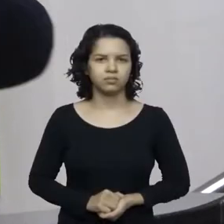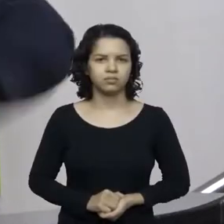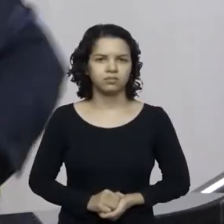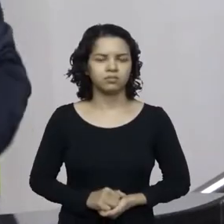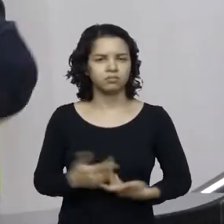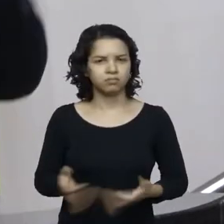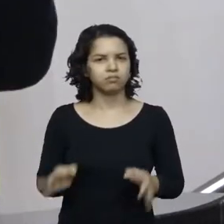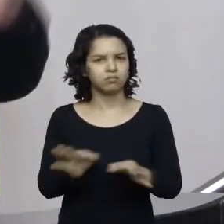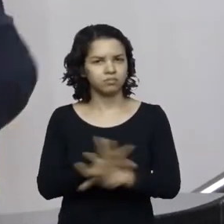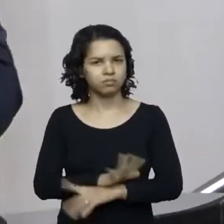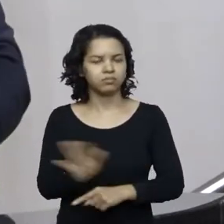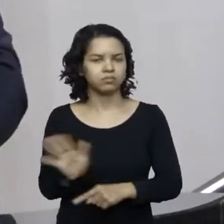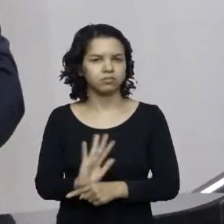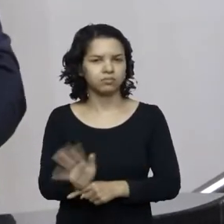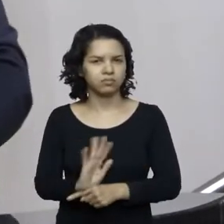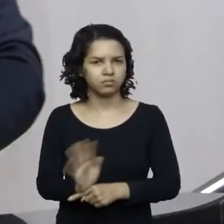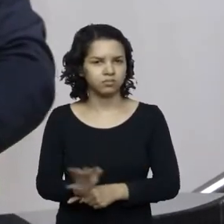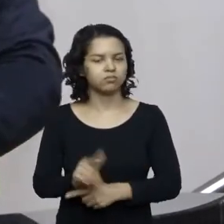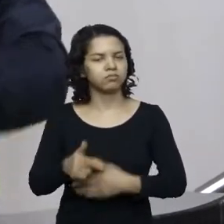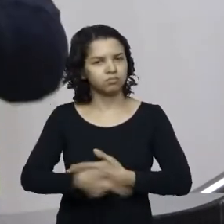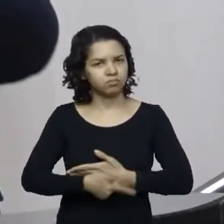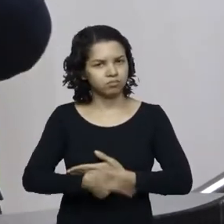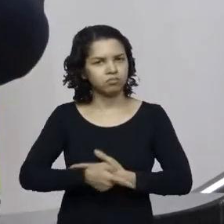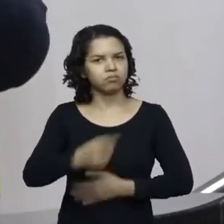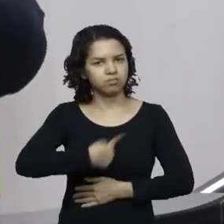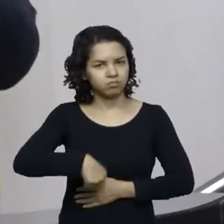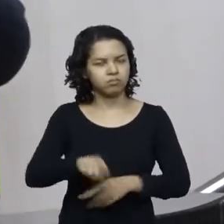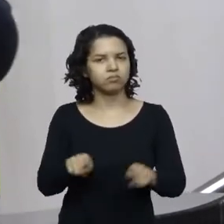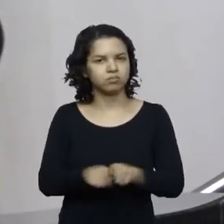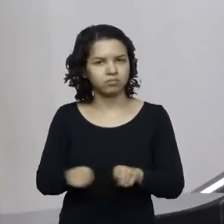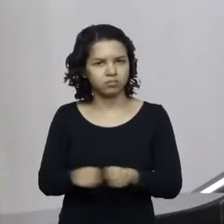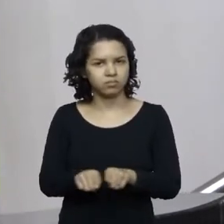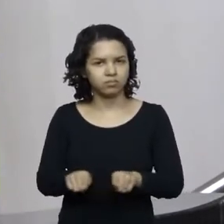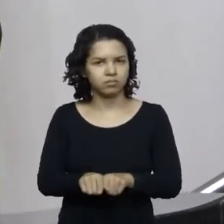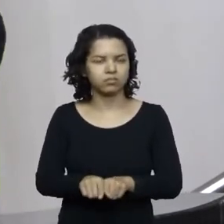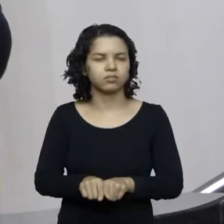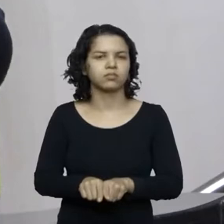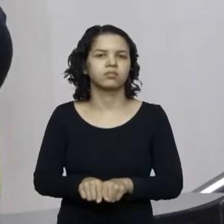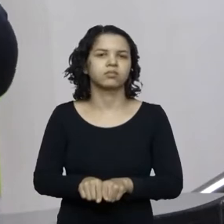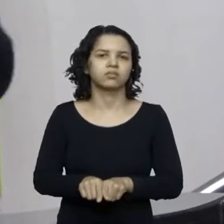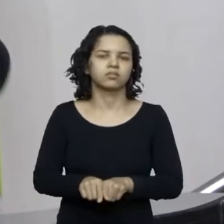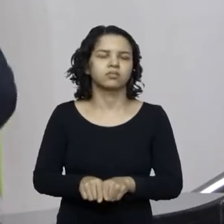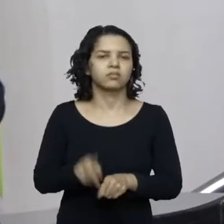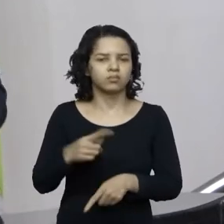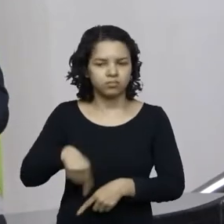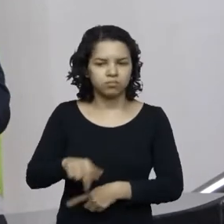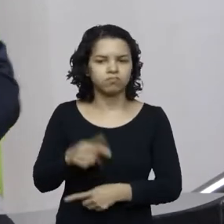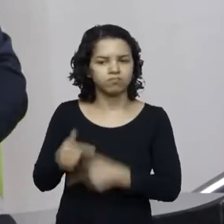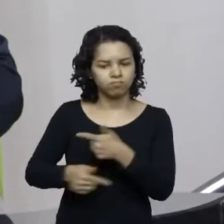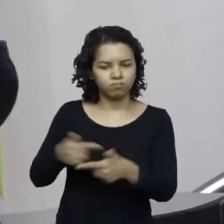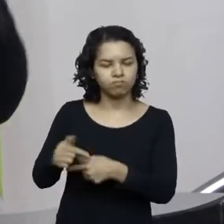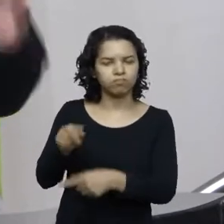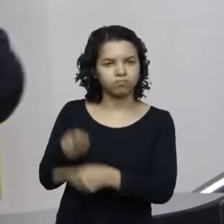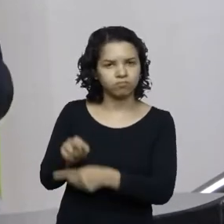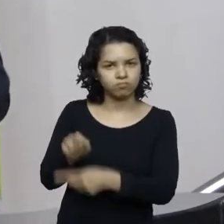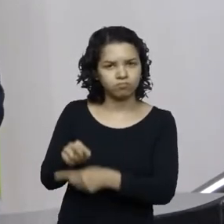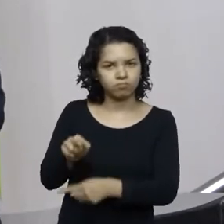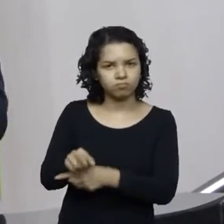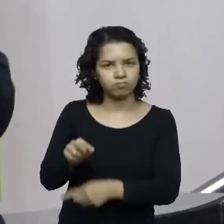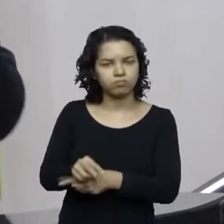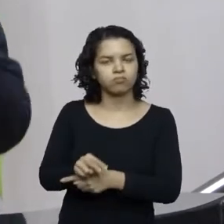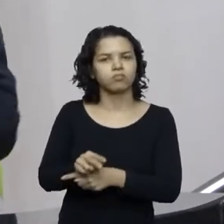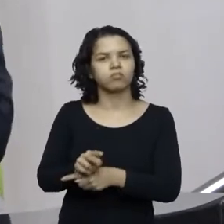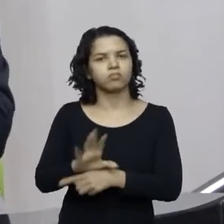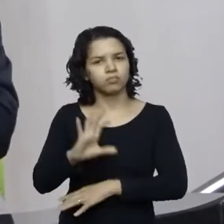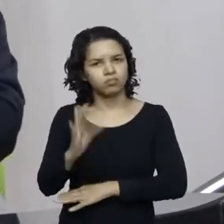finalizando o vídeo. Então, esse é o nosso papel também, sempre que possível, em loco, estar fazendo o nosso trabalho de fiscalização, onde estão acontecendo as